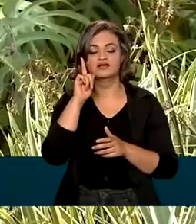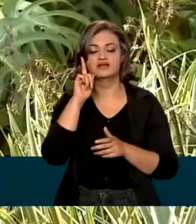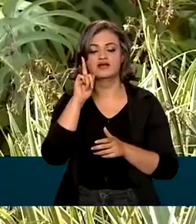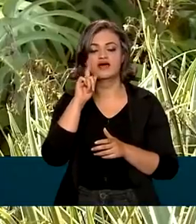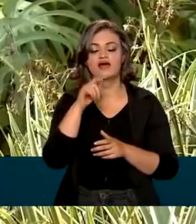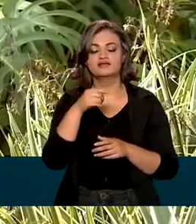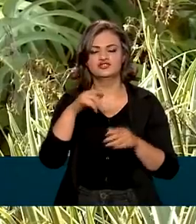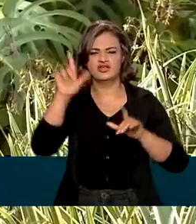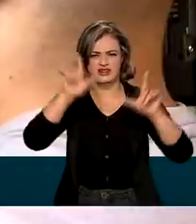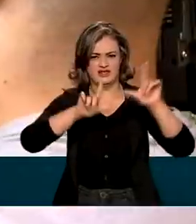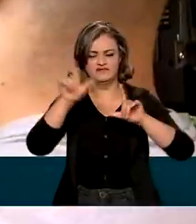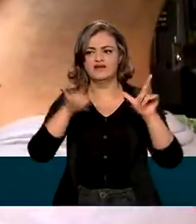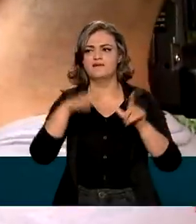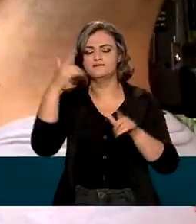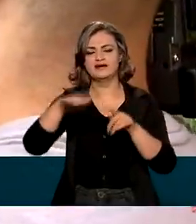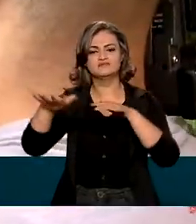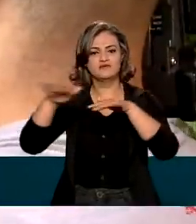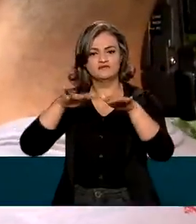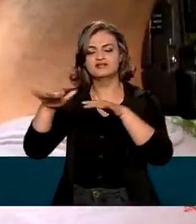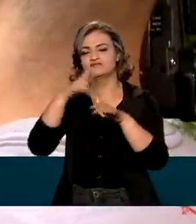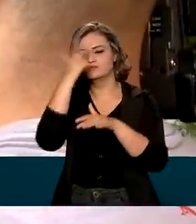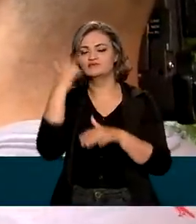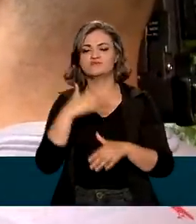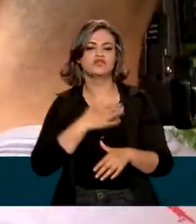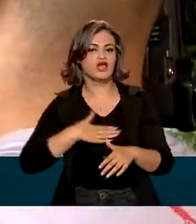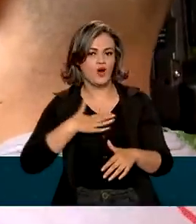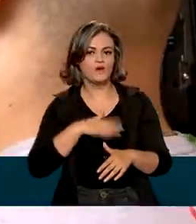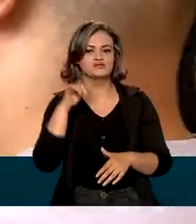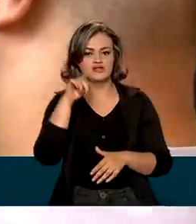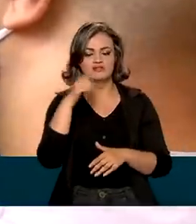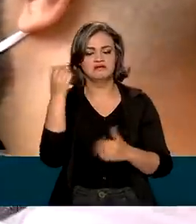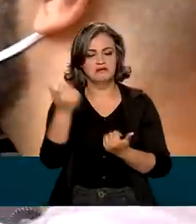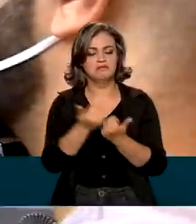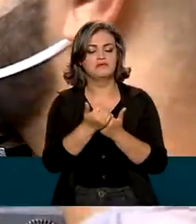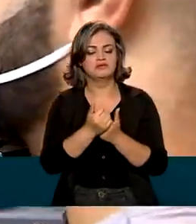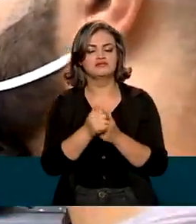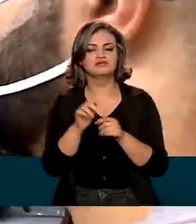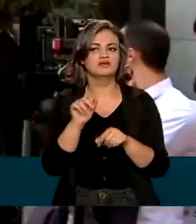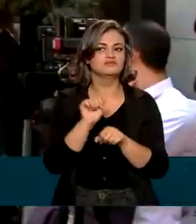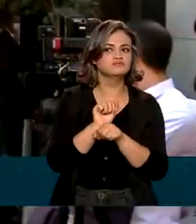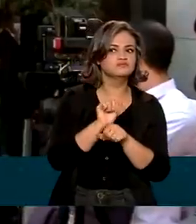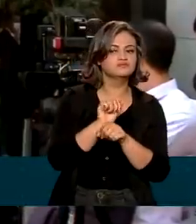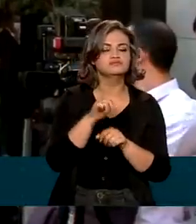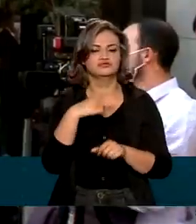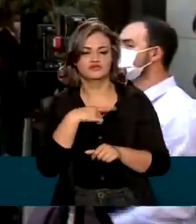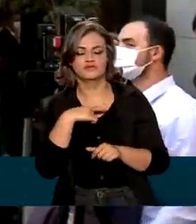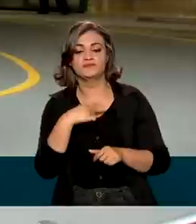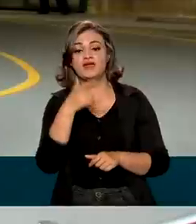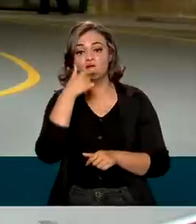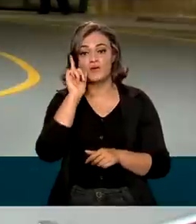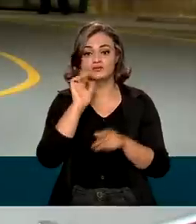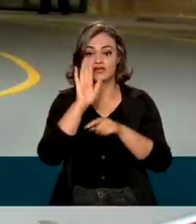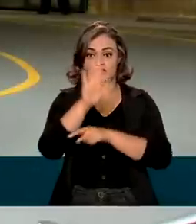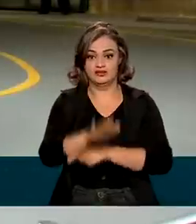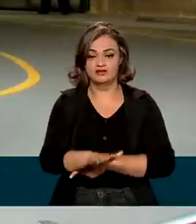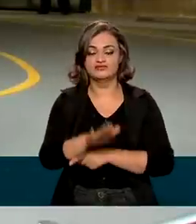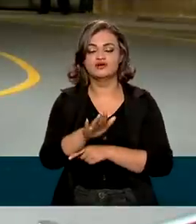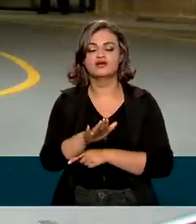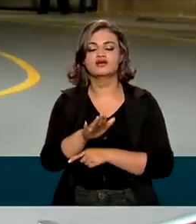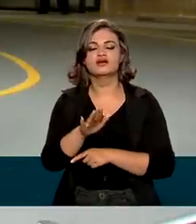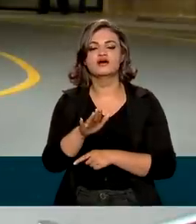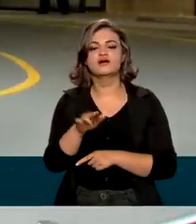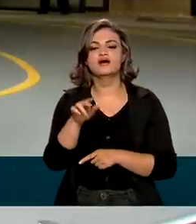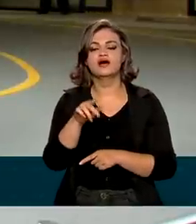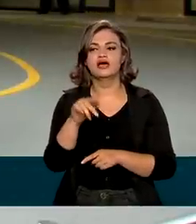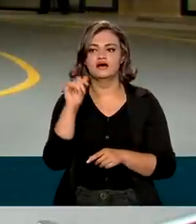além da imprensa, tinha movimentação de apoiadores do presidente. E no final da tarde de ontem, o presidente Bolsonaro